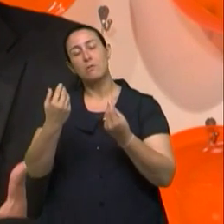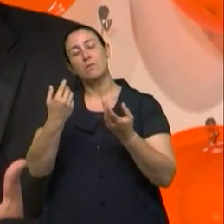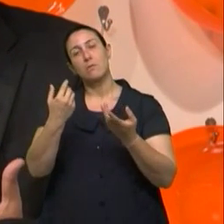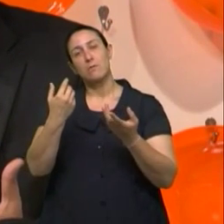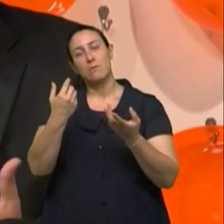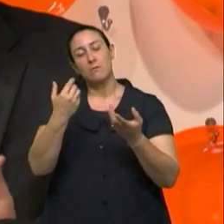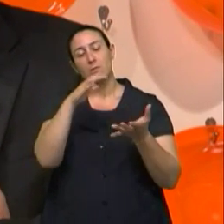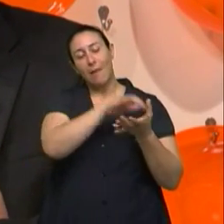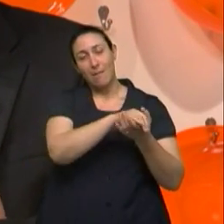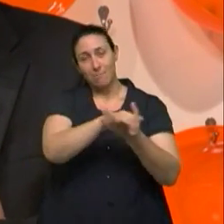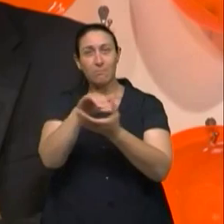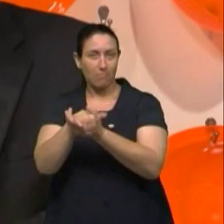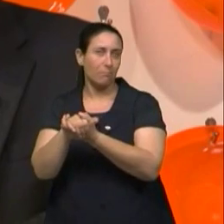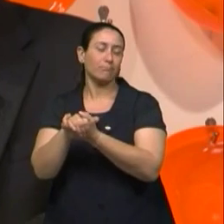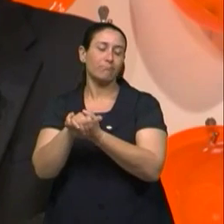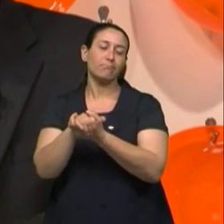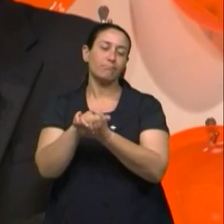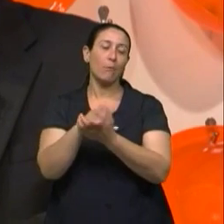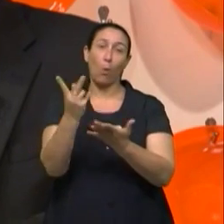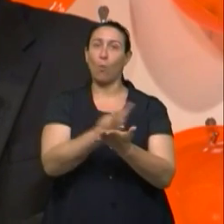entre os casais, né,